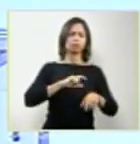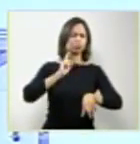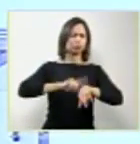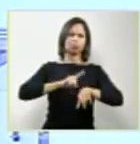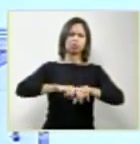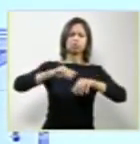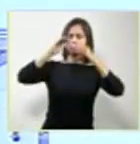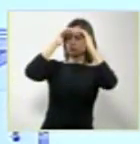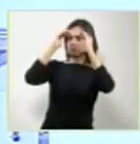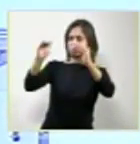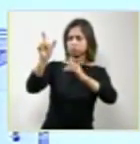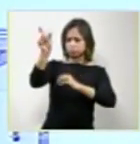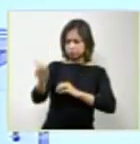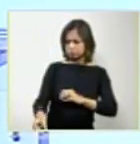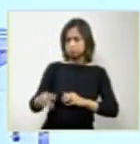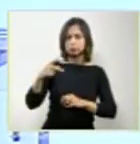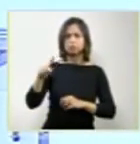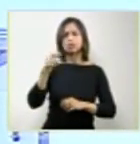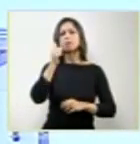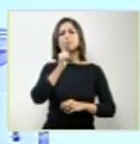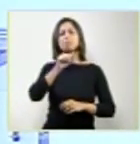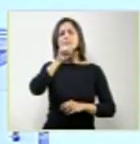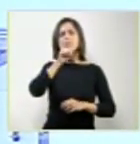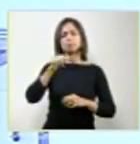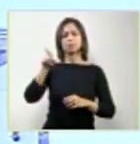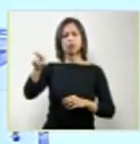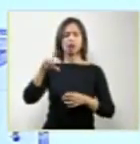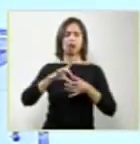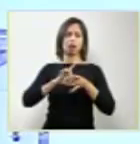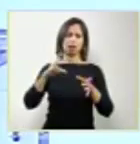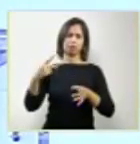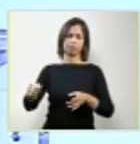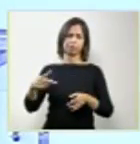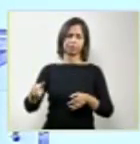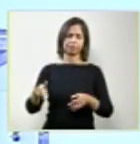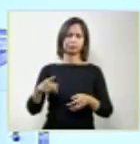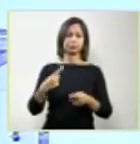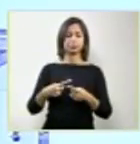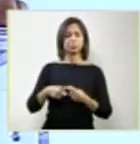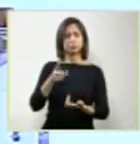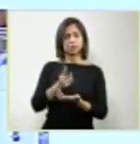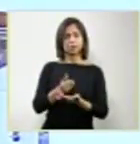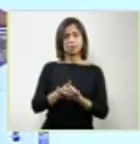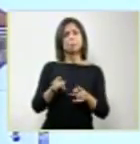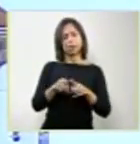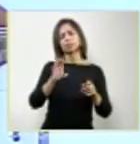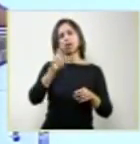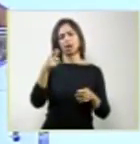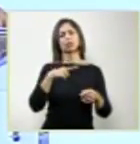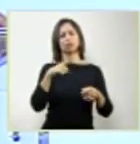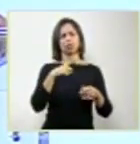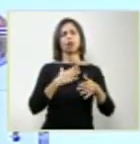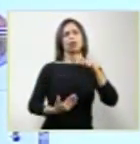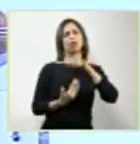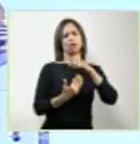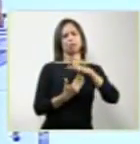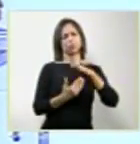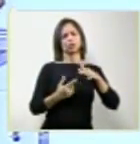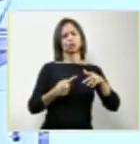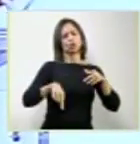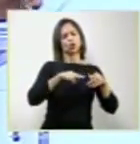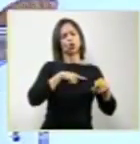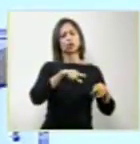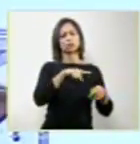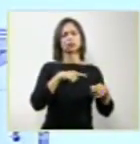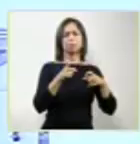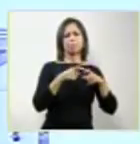ponto principal, mas basicamente mantendo a medicina preservada dentro dos limites de uma relação